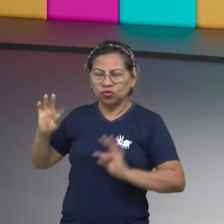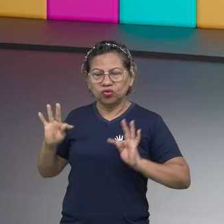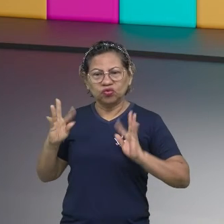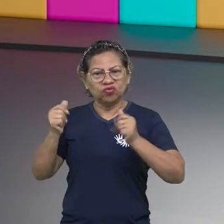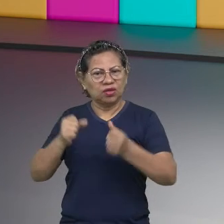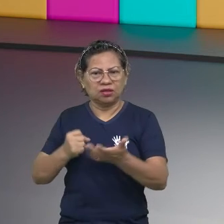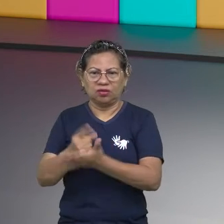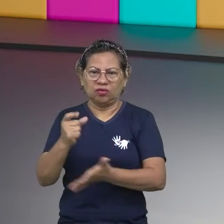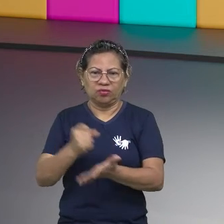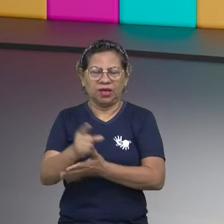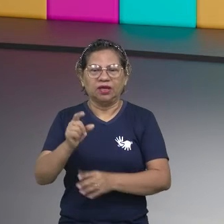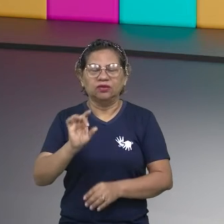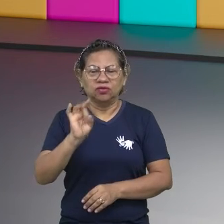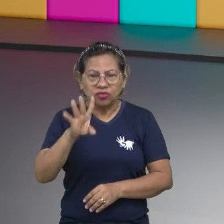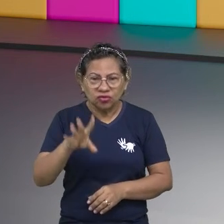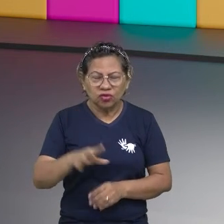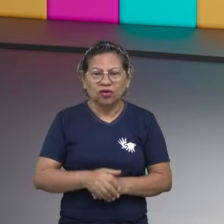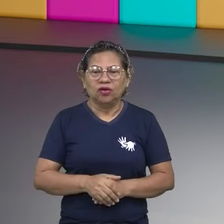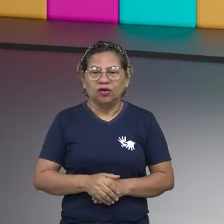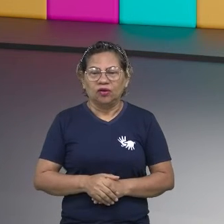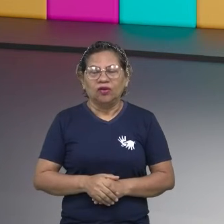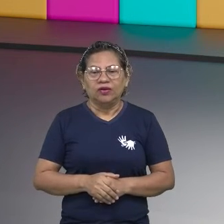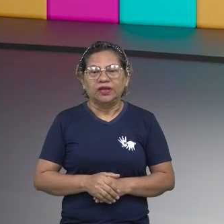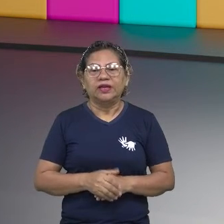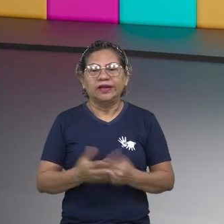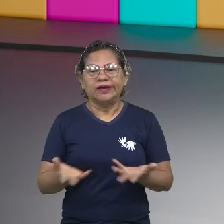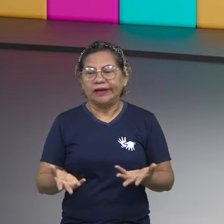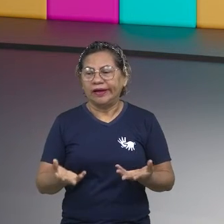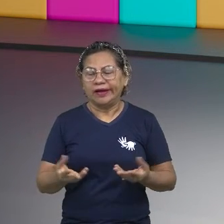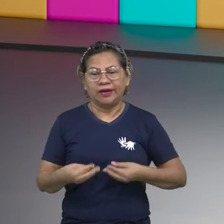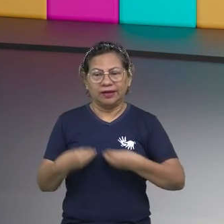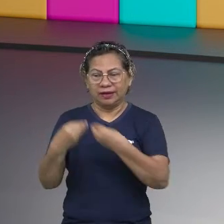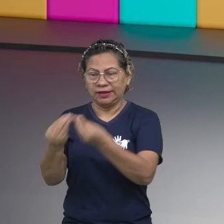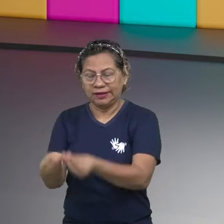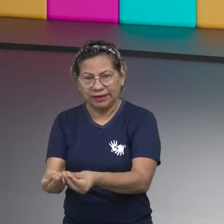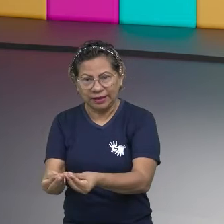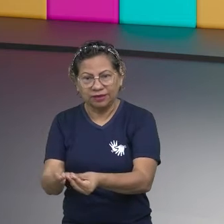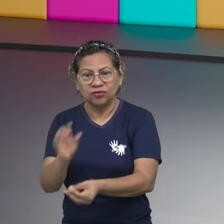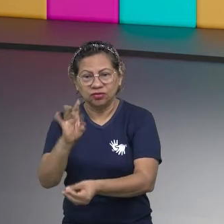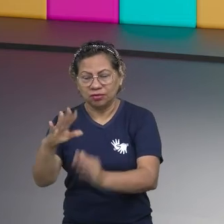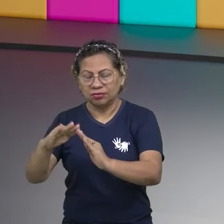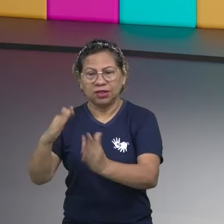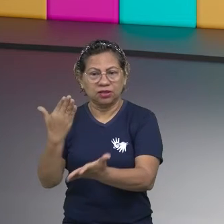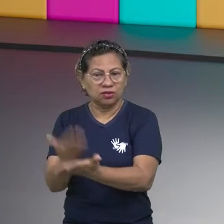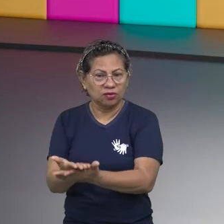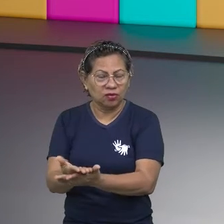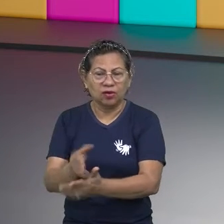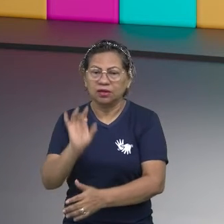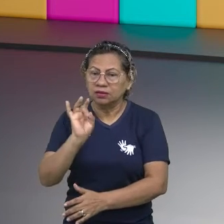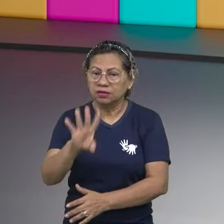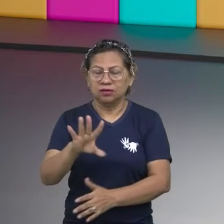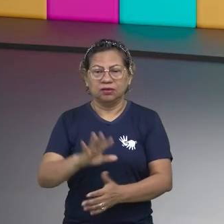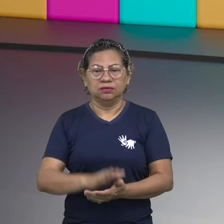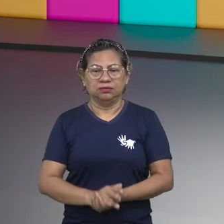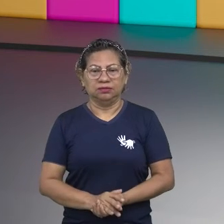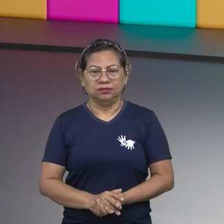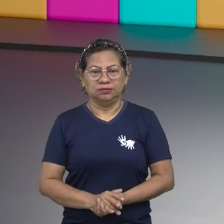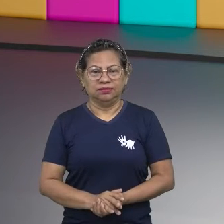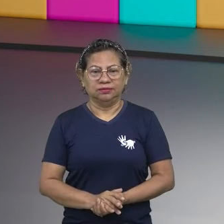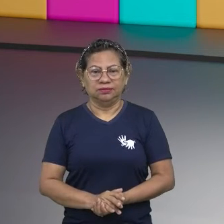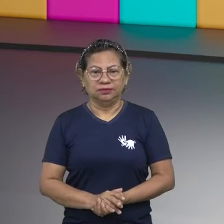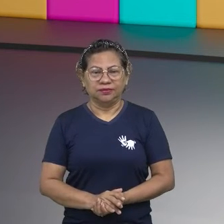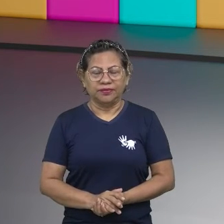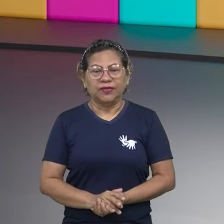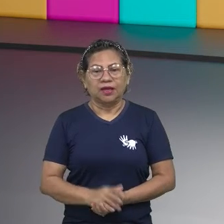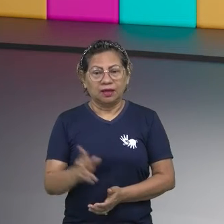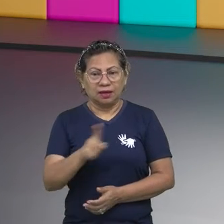A única coisa que era doado pelo governo eram os professores e a estrutura física da arquitetura da escola. Eu